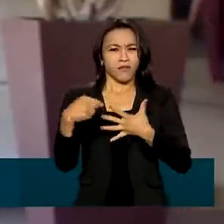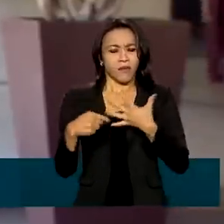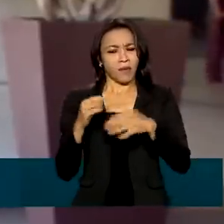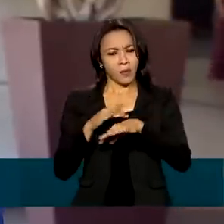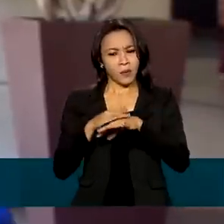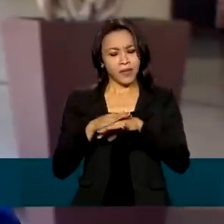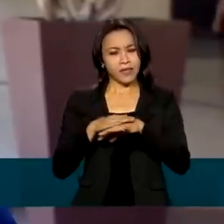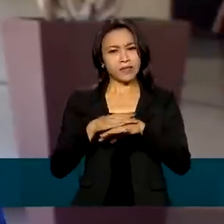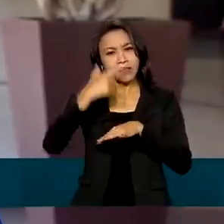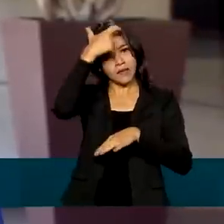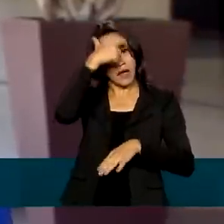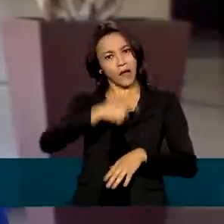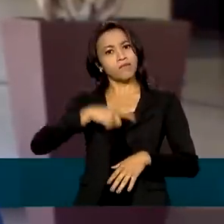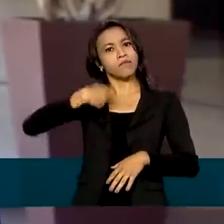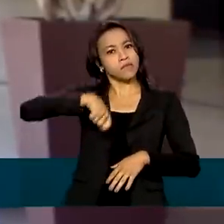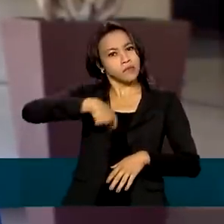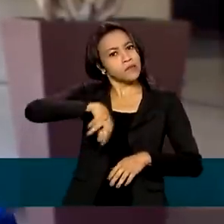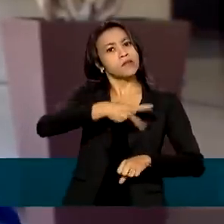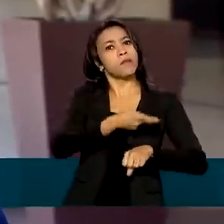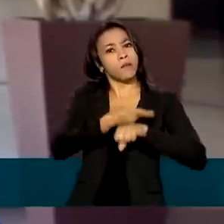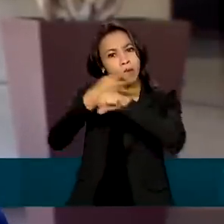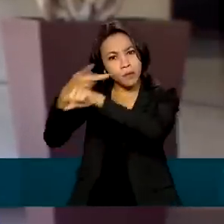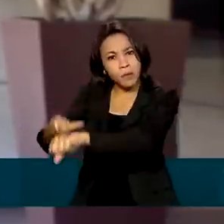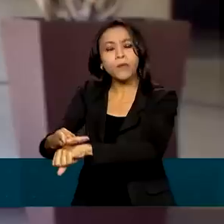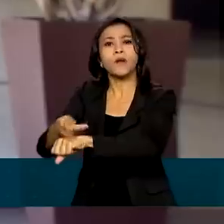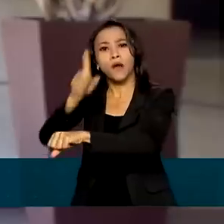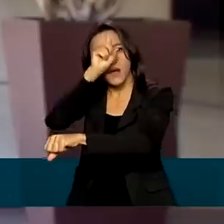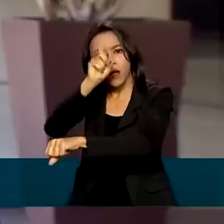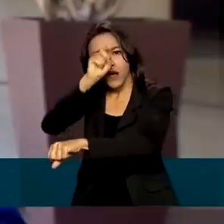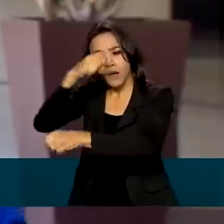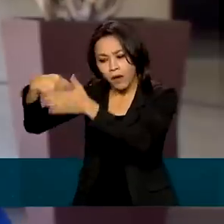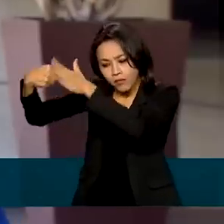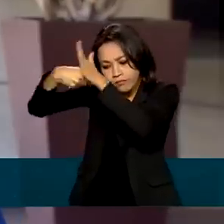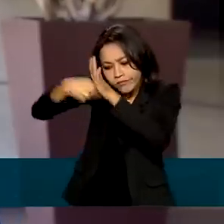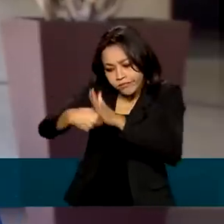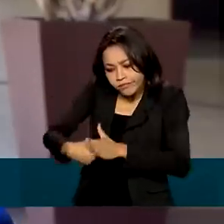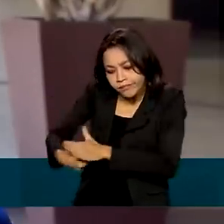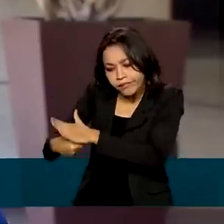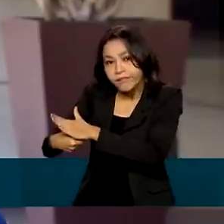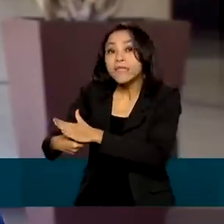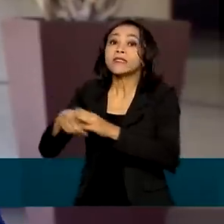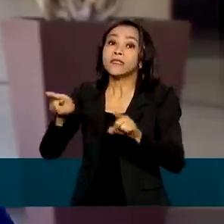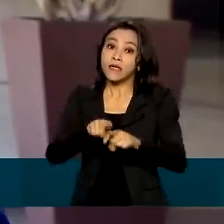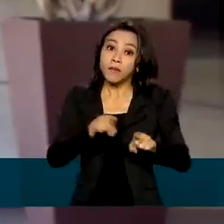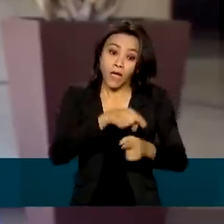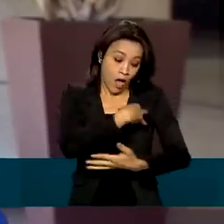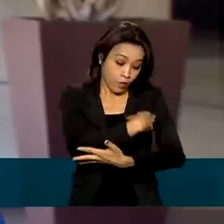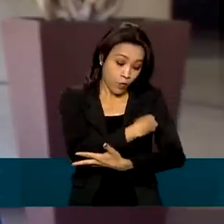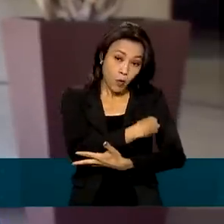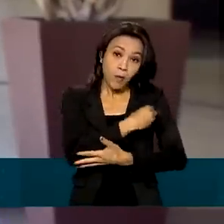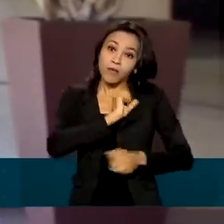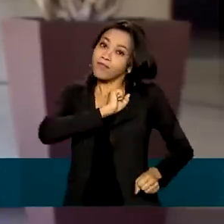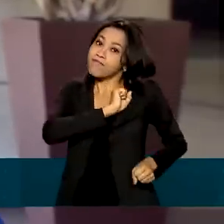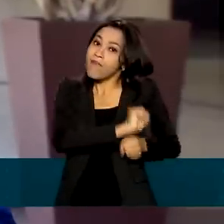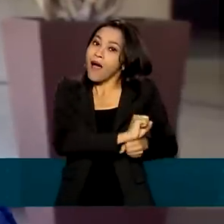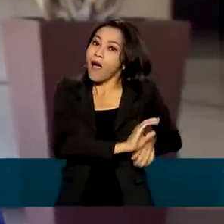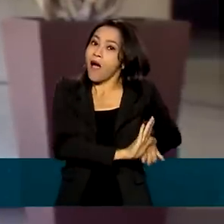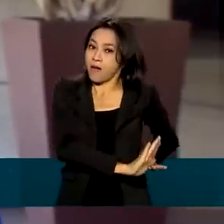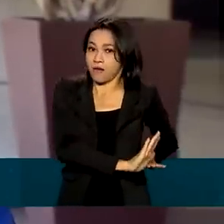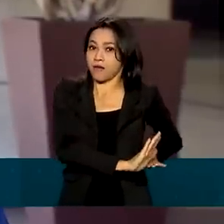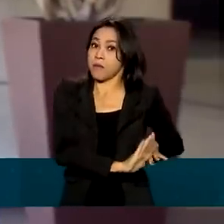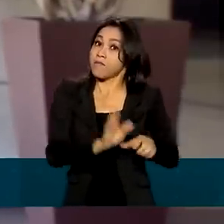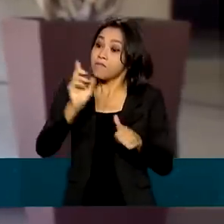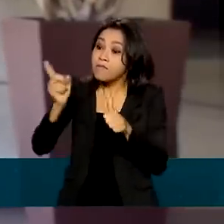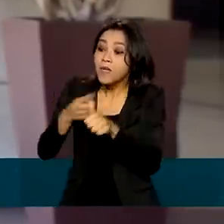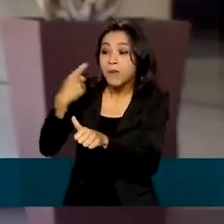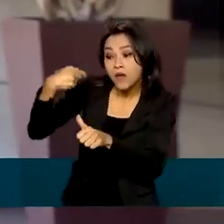o quanto antes uma unidade de saúde para fazer exames. Além disso, a amamentação deve ser interrompida até